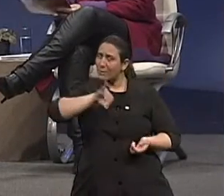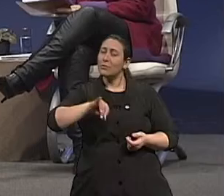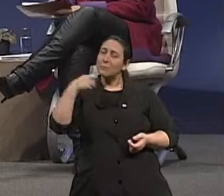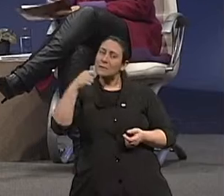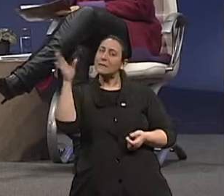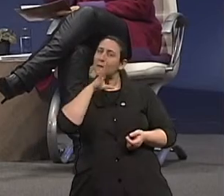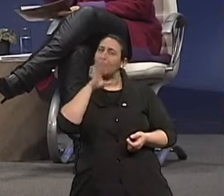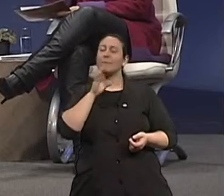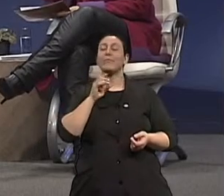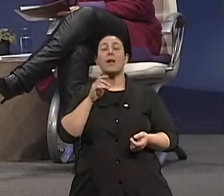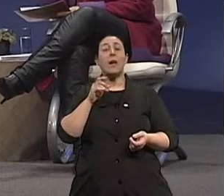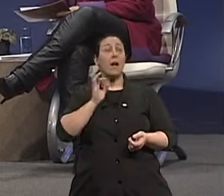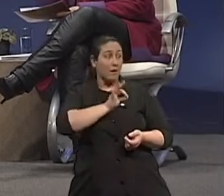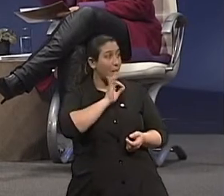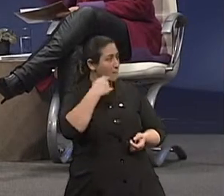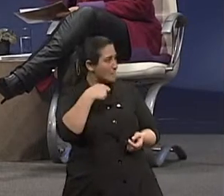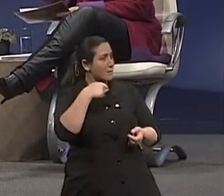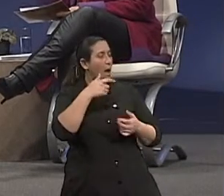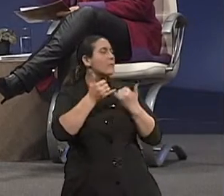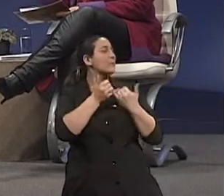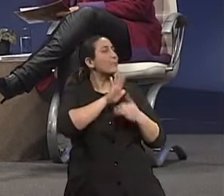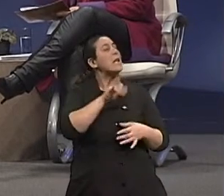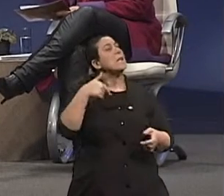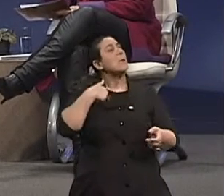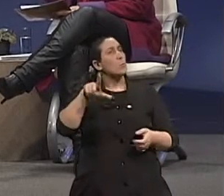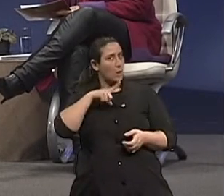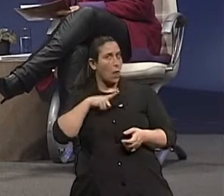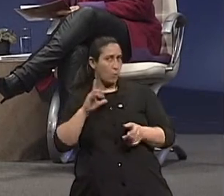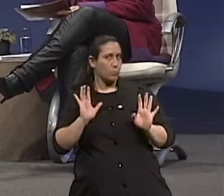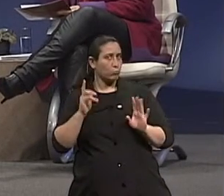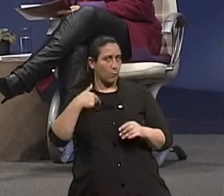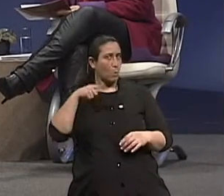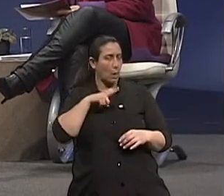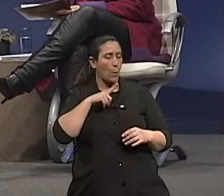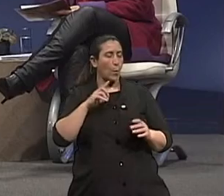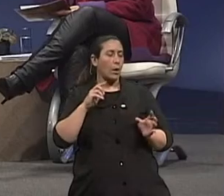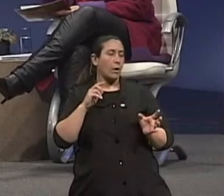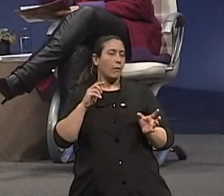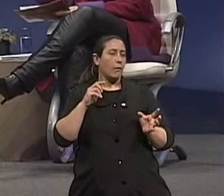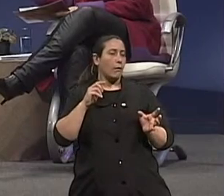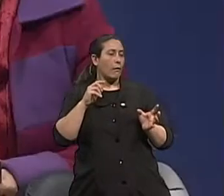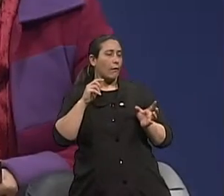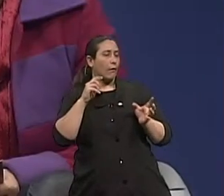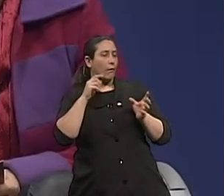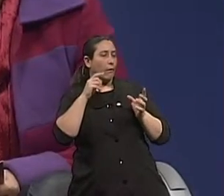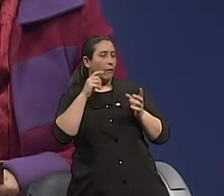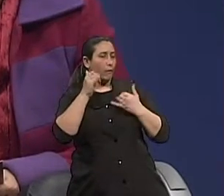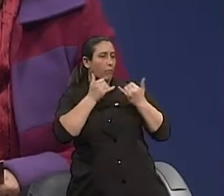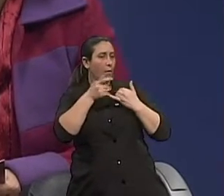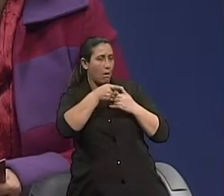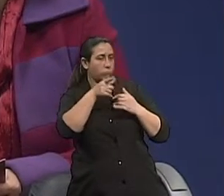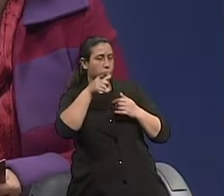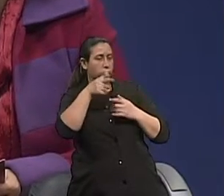velhice mais saudável. Cuidar desta máquina. Se eu tenho uma máquina, que eu sou responsável por ela, né? Ela pode estar mais